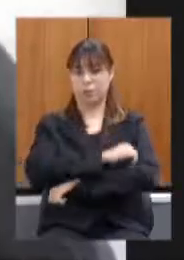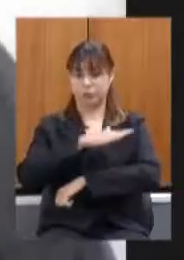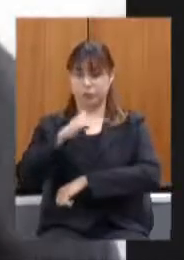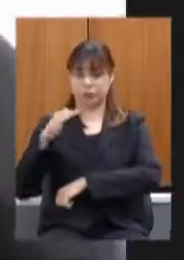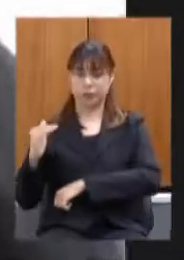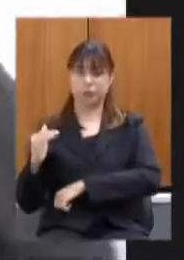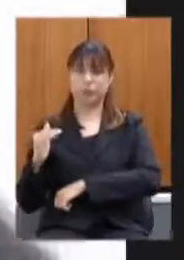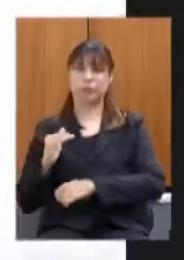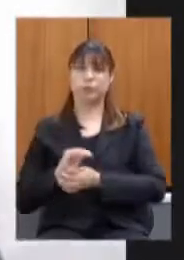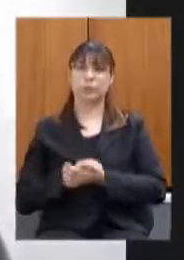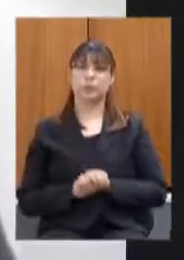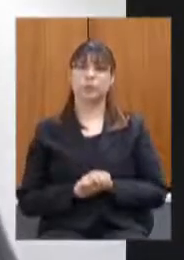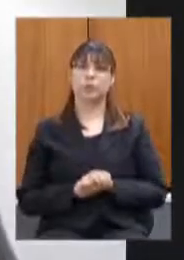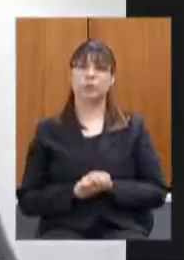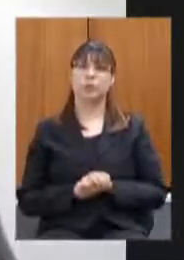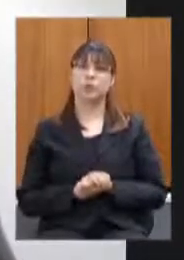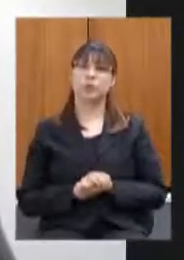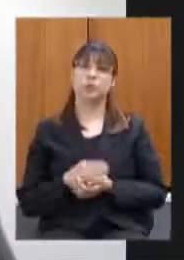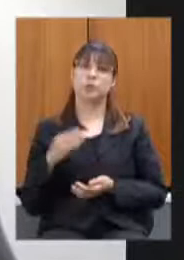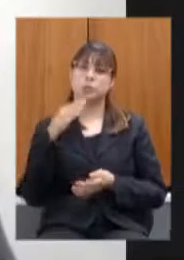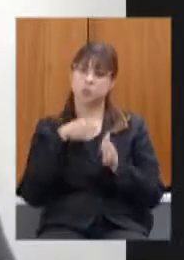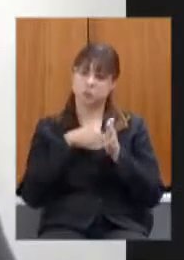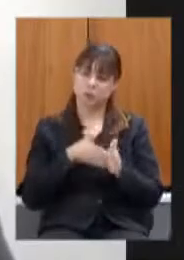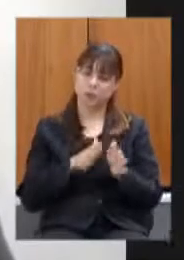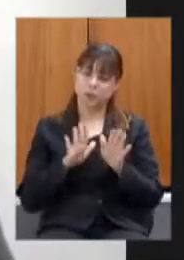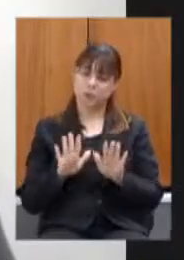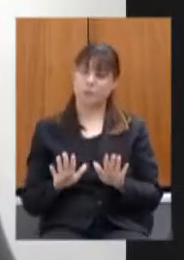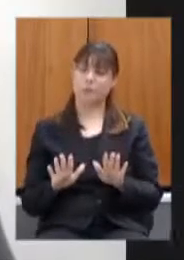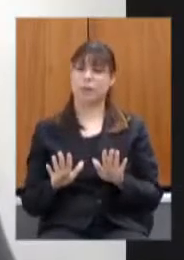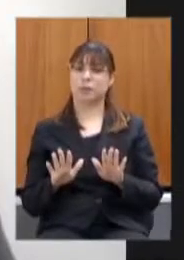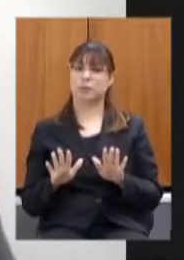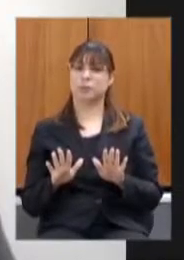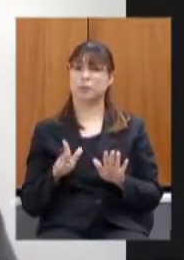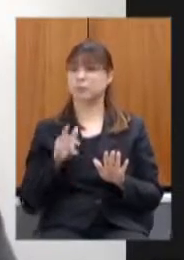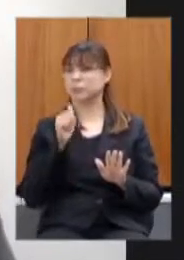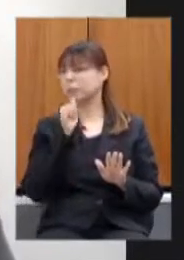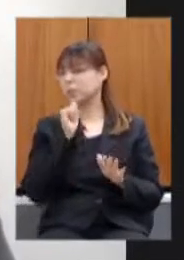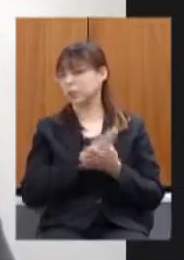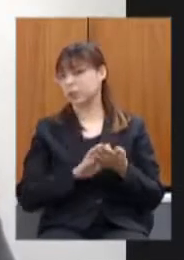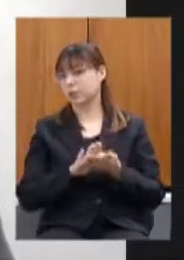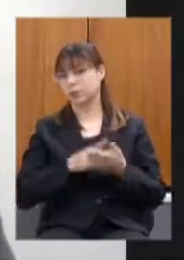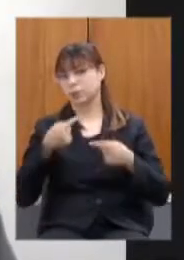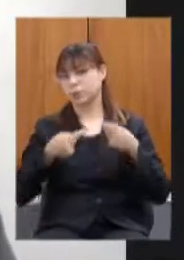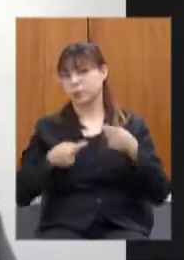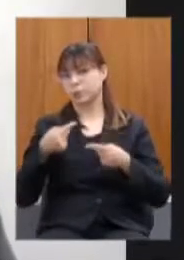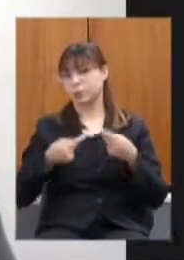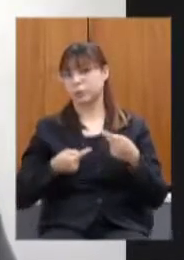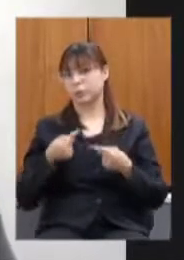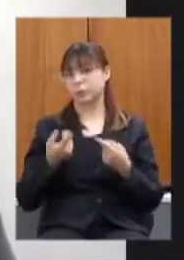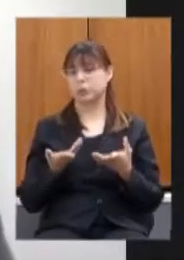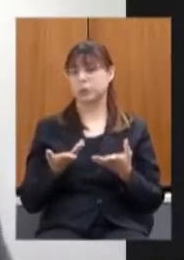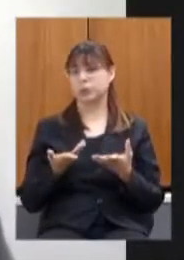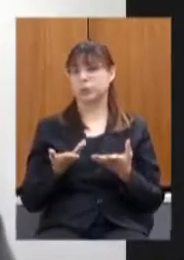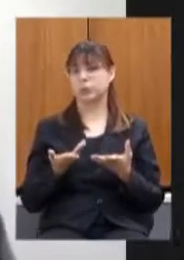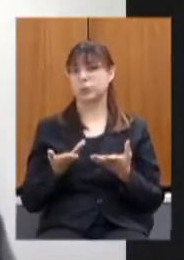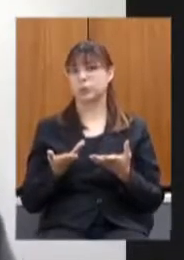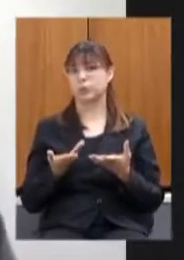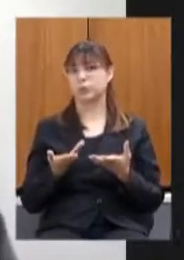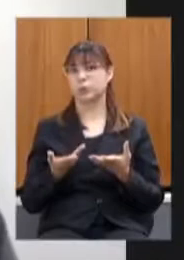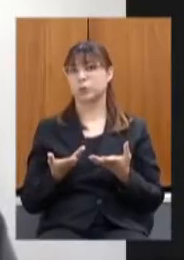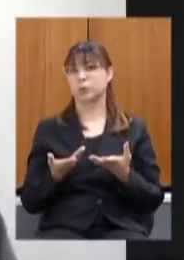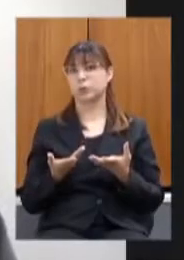nós acompanhamos mas em nenhum momento lá foi discutido destinação de uma